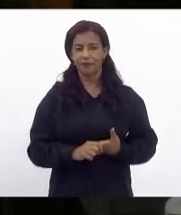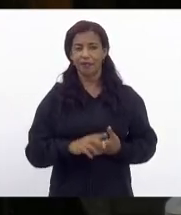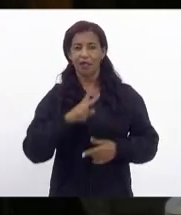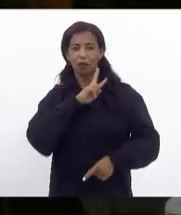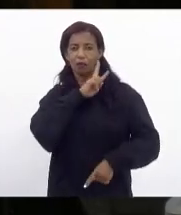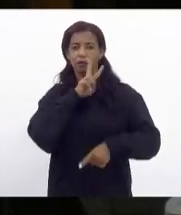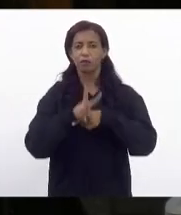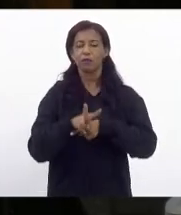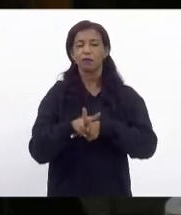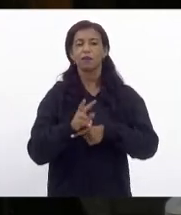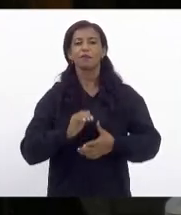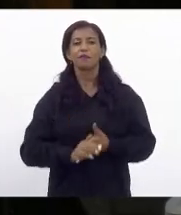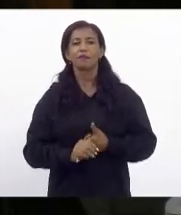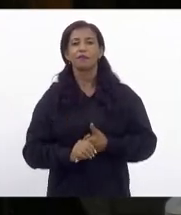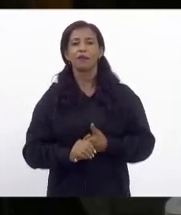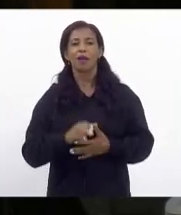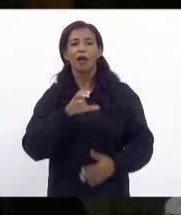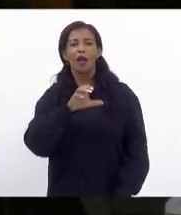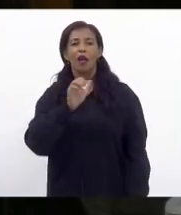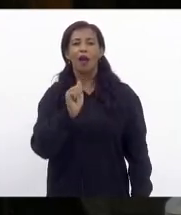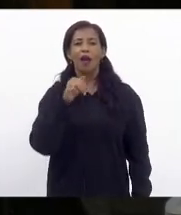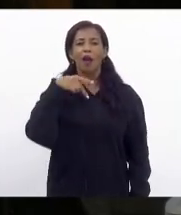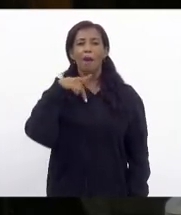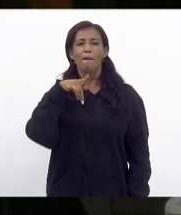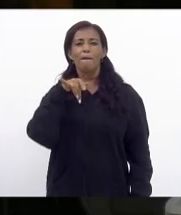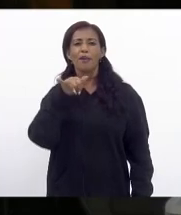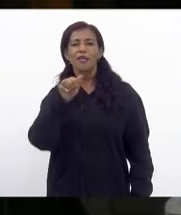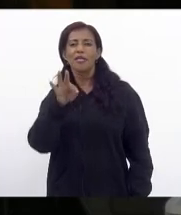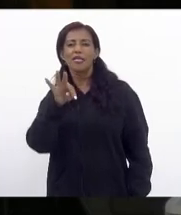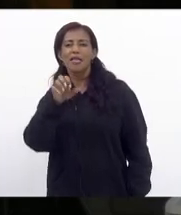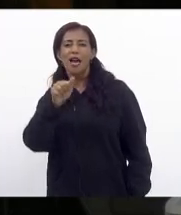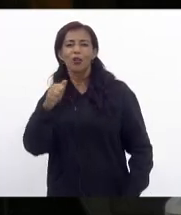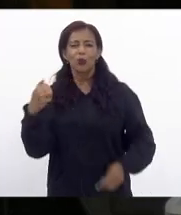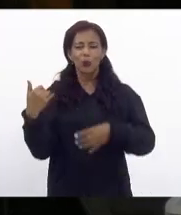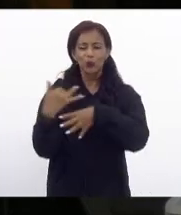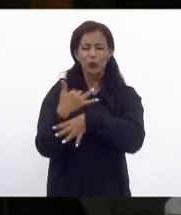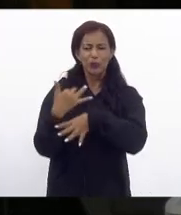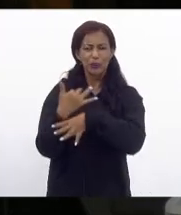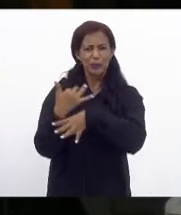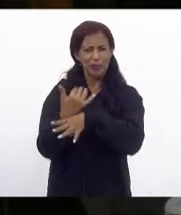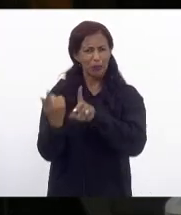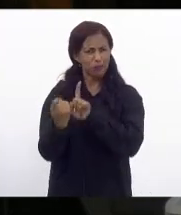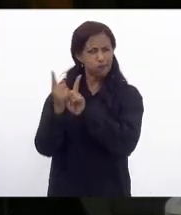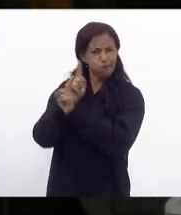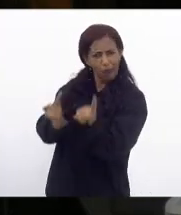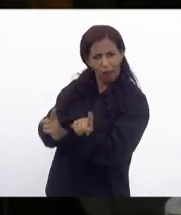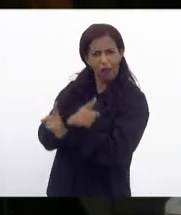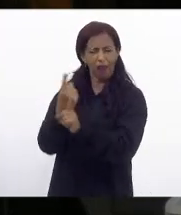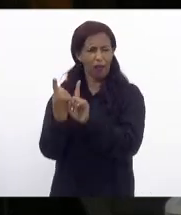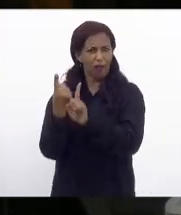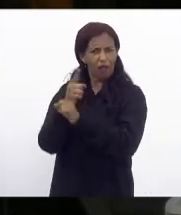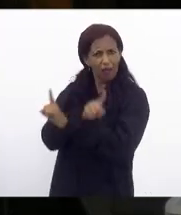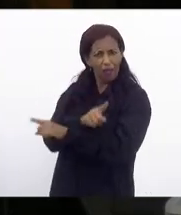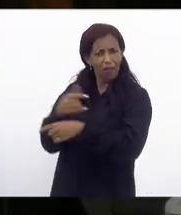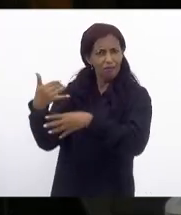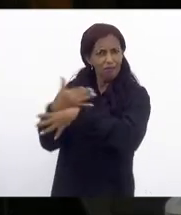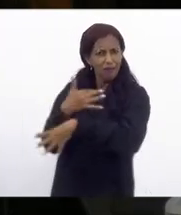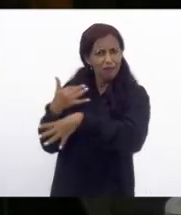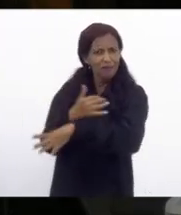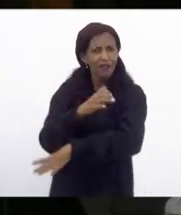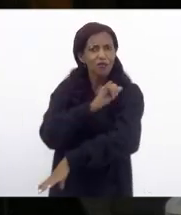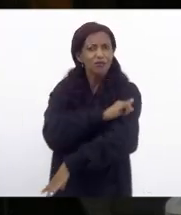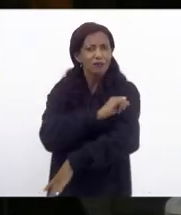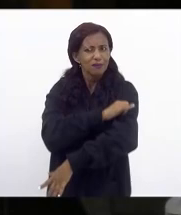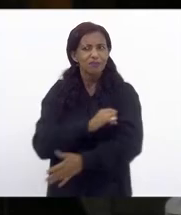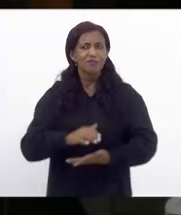defendia o campesinato da cidade do Rio de Janeiro olha a contradição o campesinato da cidade do